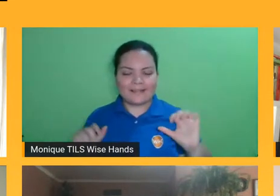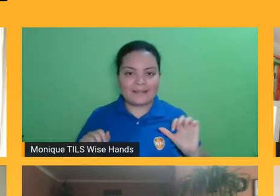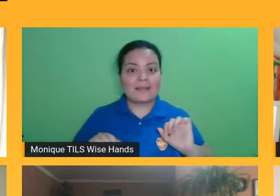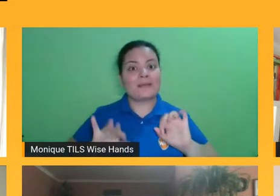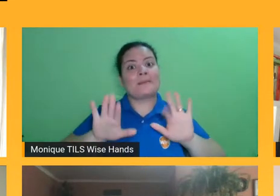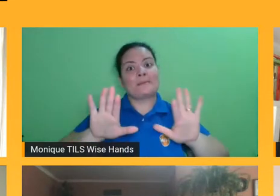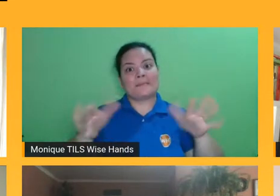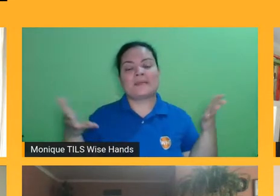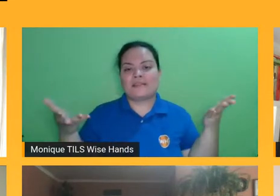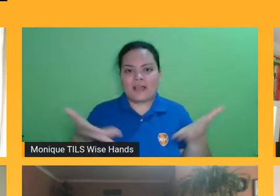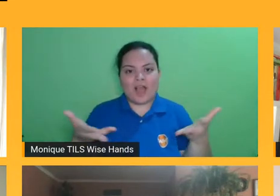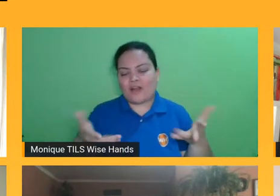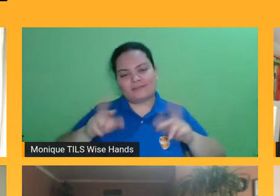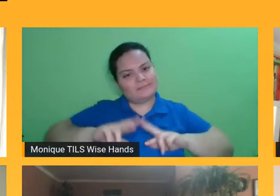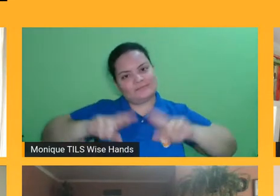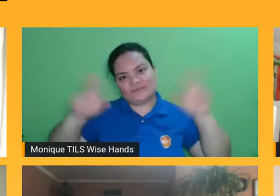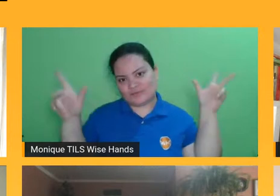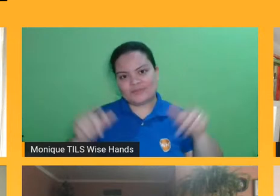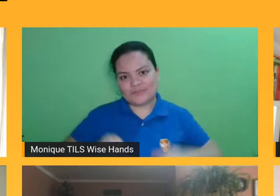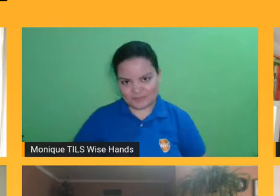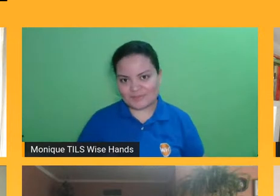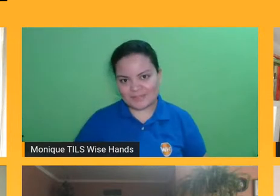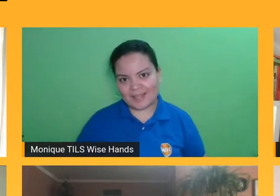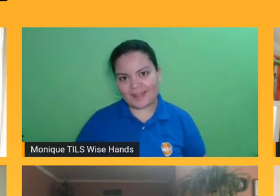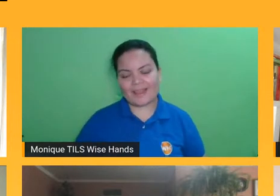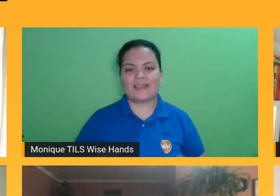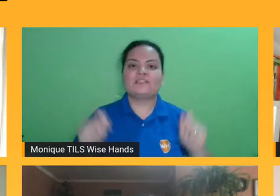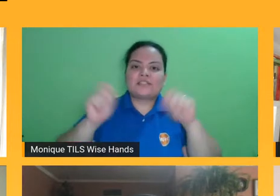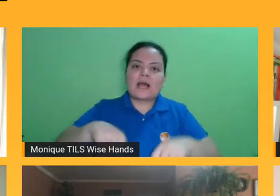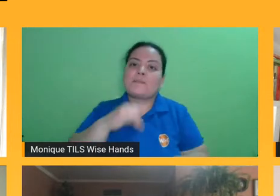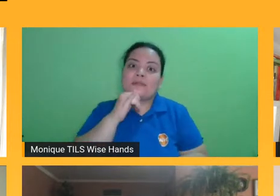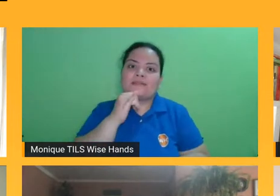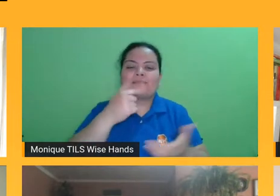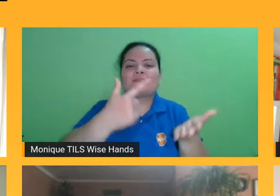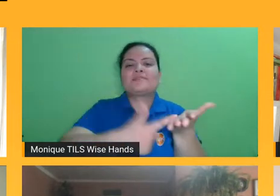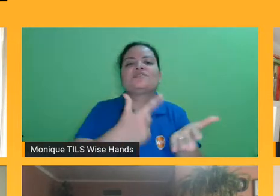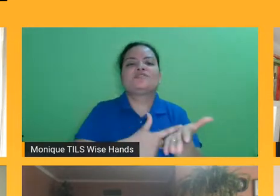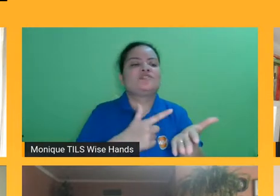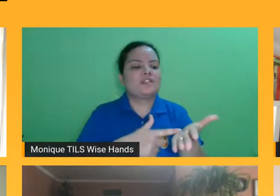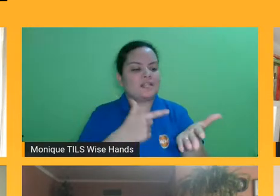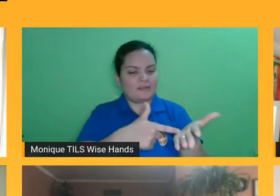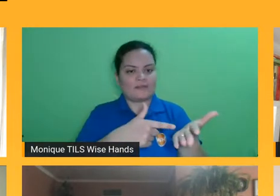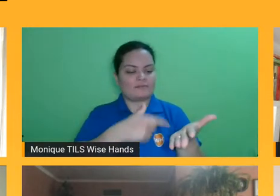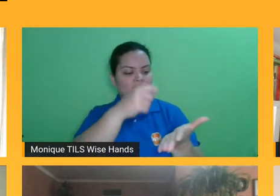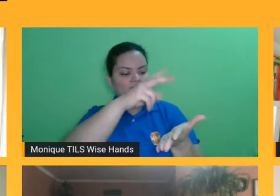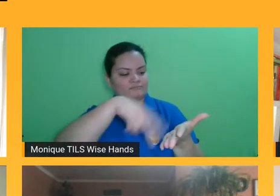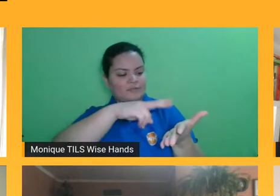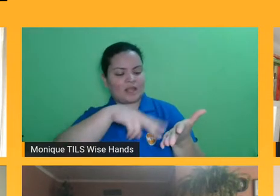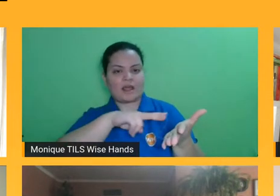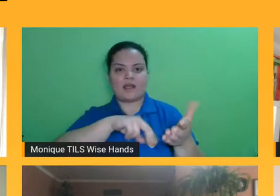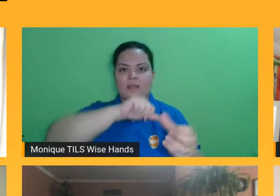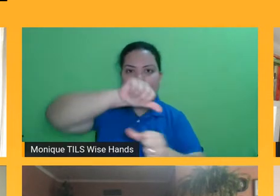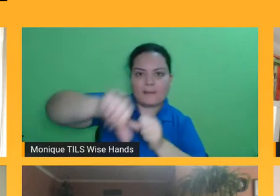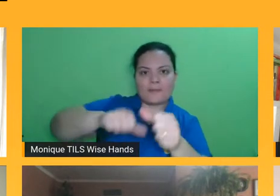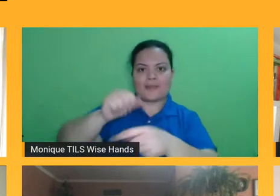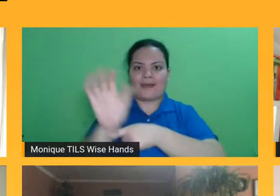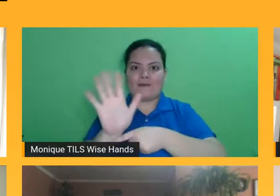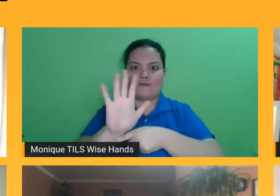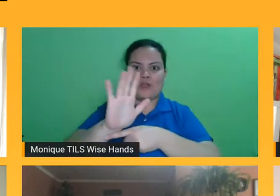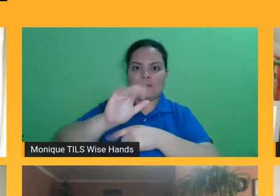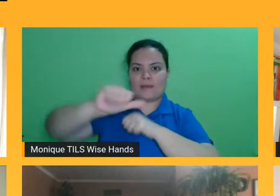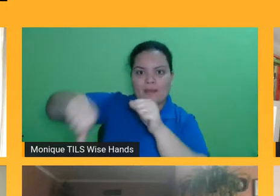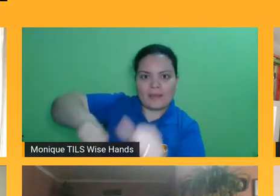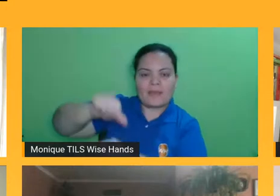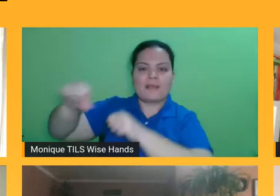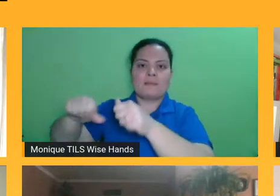transforma em livro, em áudio de livro, digital, em peças de teatro, em filme, em playlist, a gente está vivendo esse momento de efeito